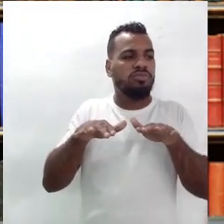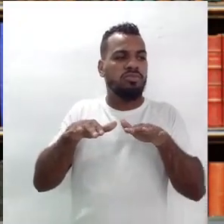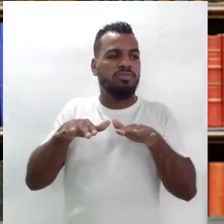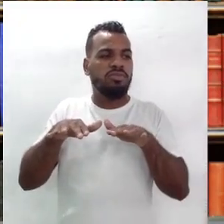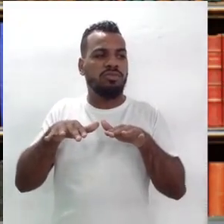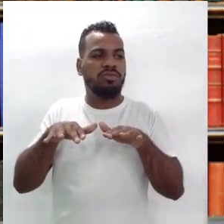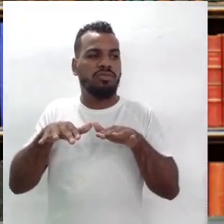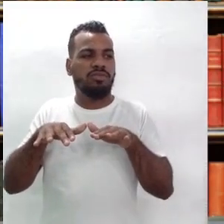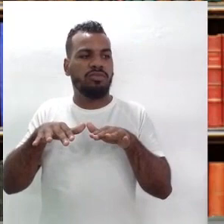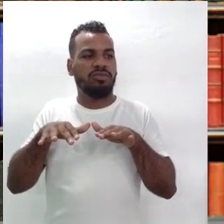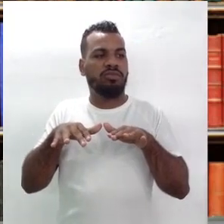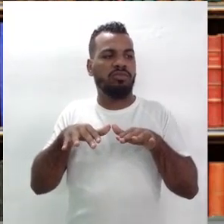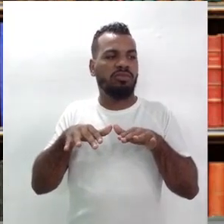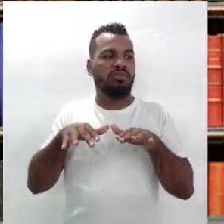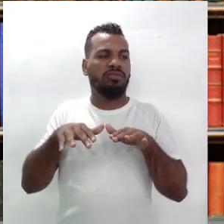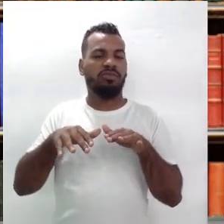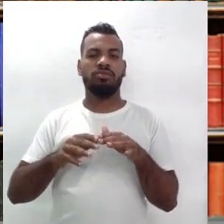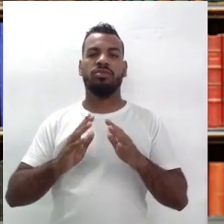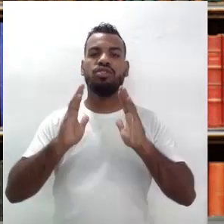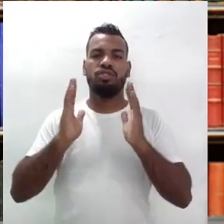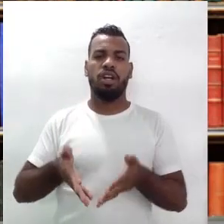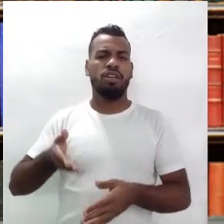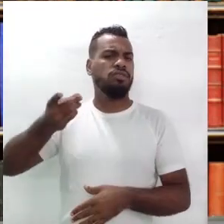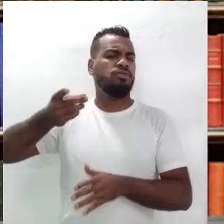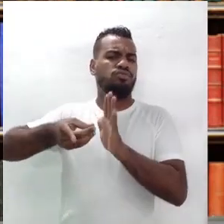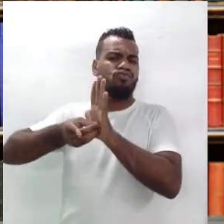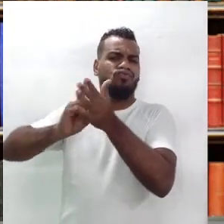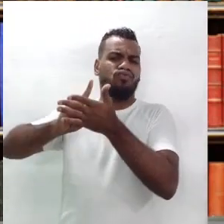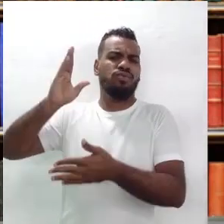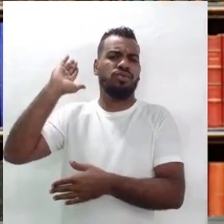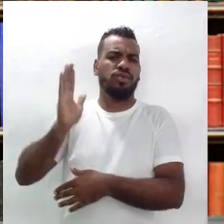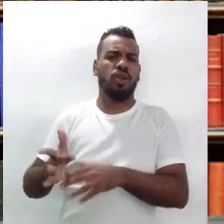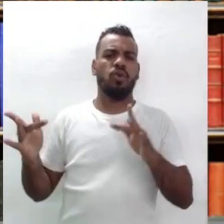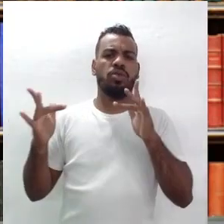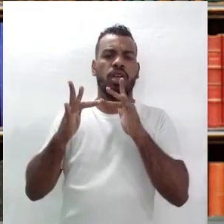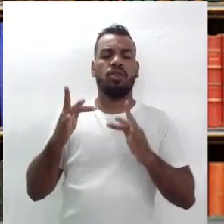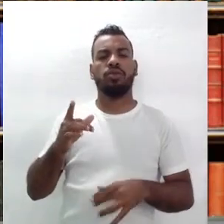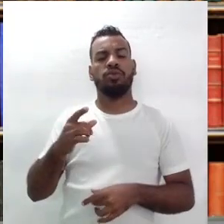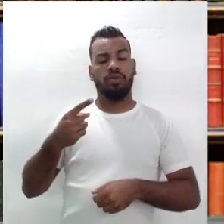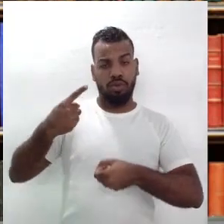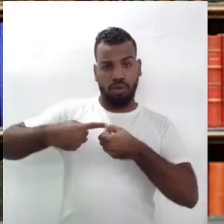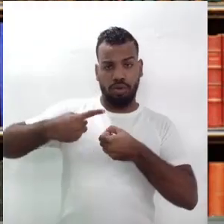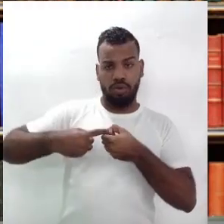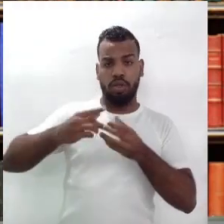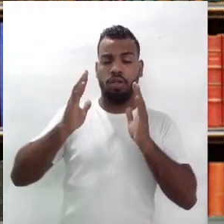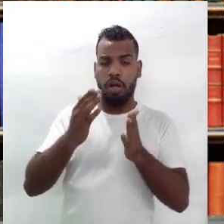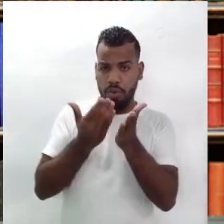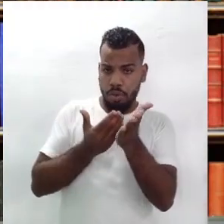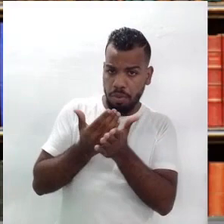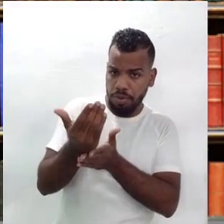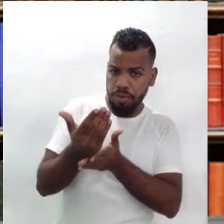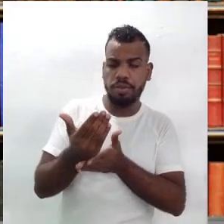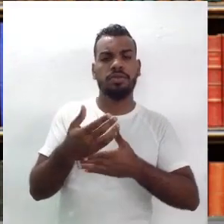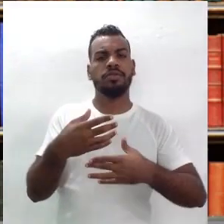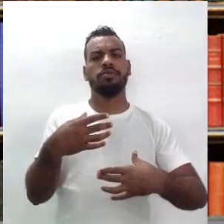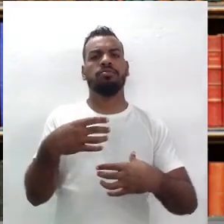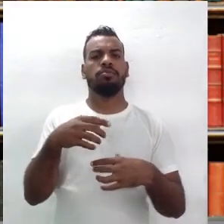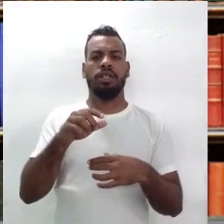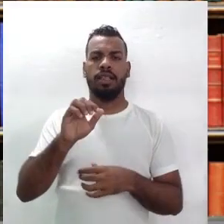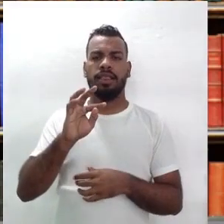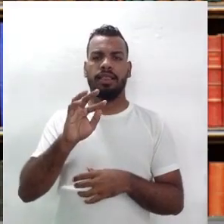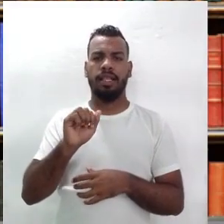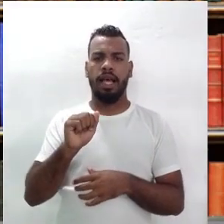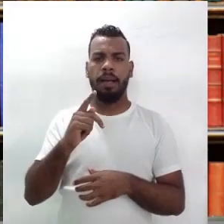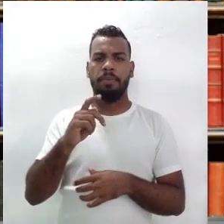contato, nesse retorno ao interior, e a partir do momento que ele passa a se estabelecer em Taperuá,